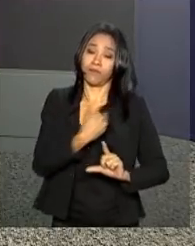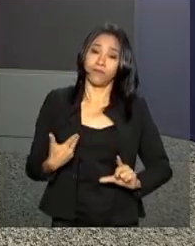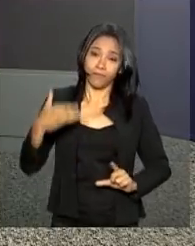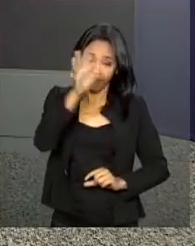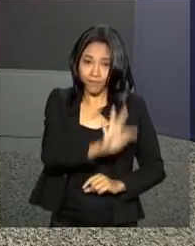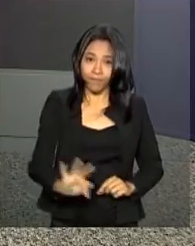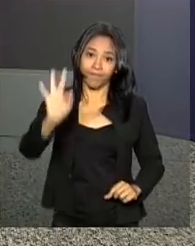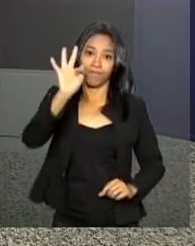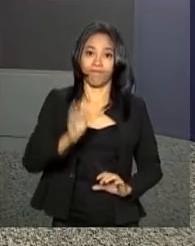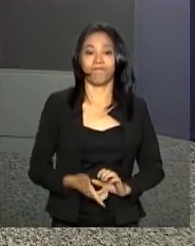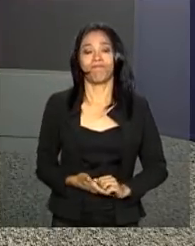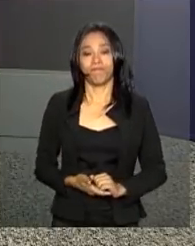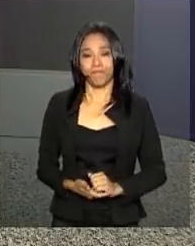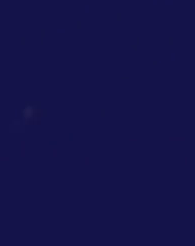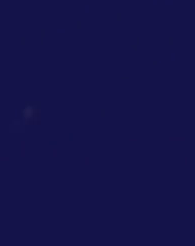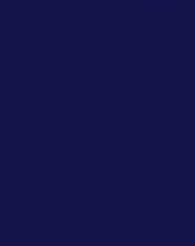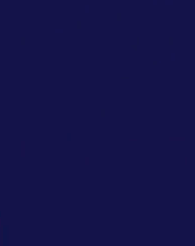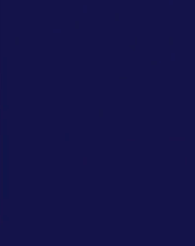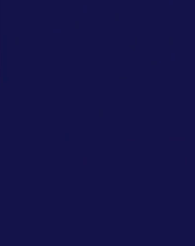TV do Governo Federal.